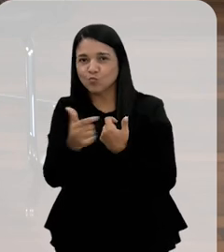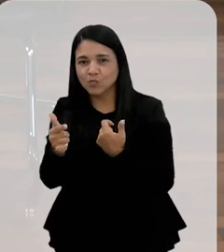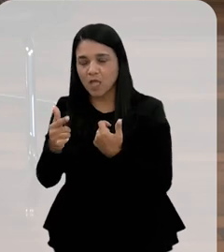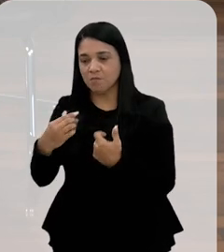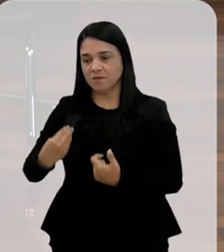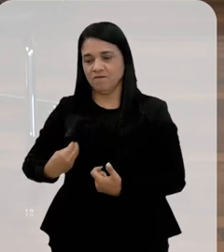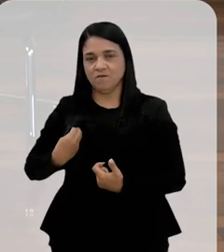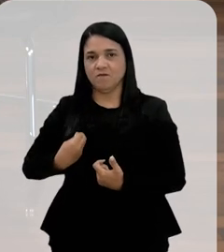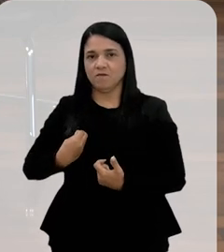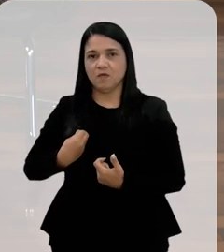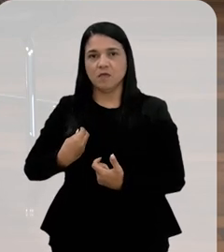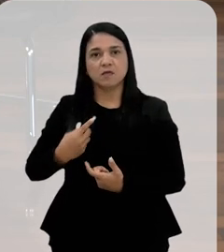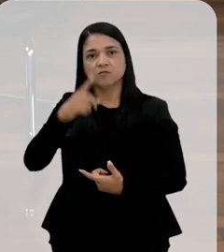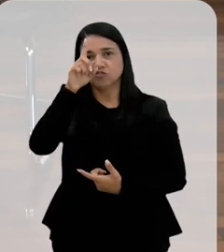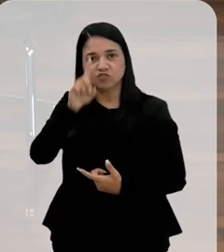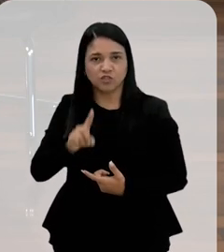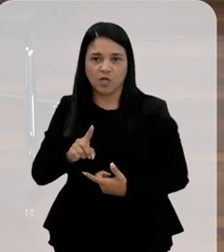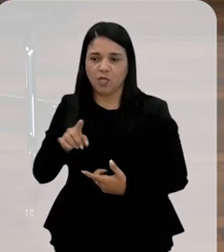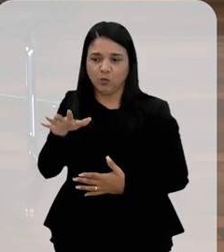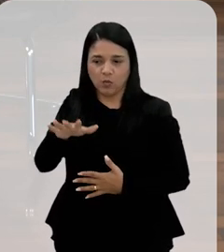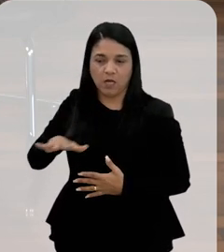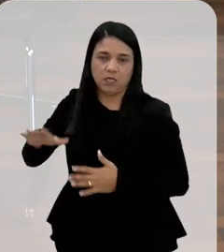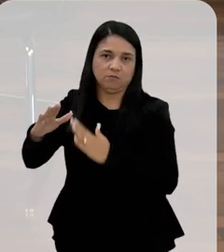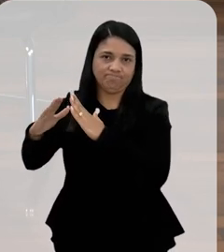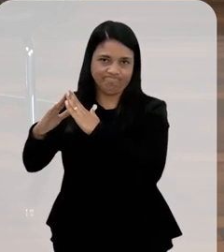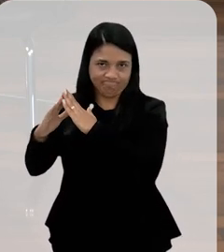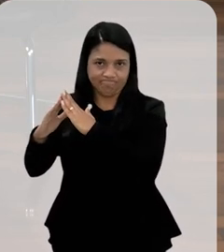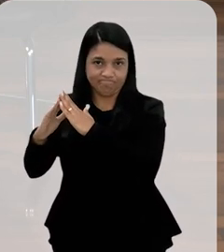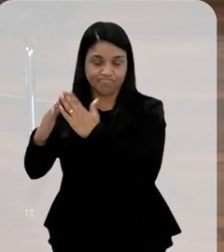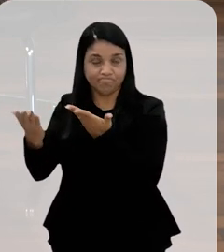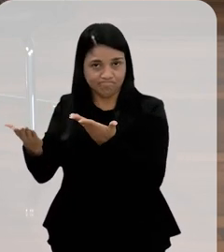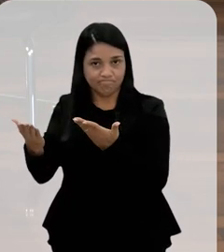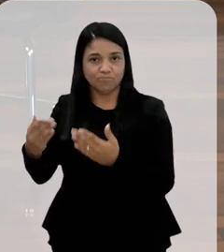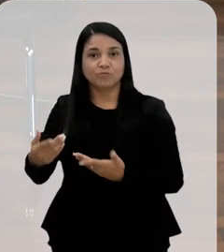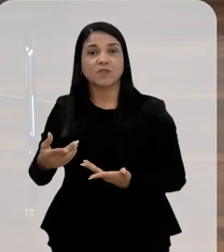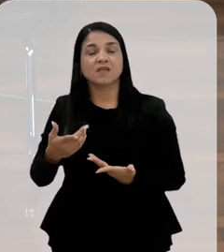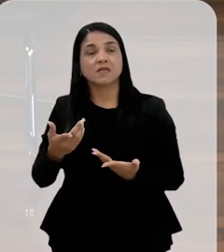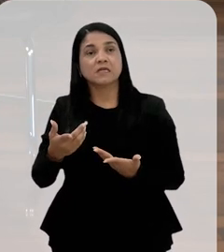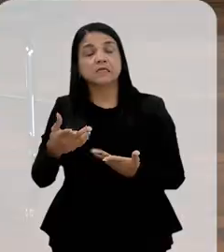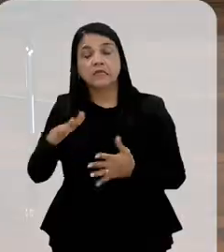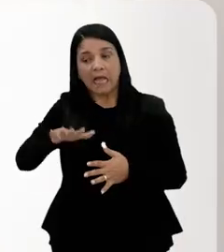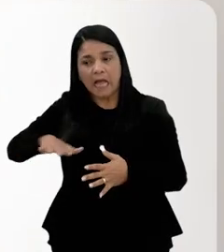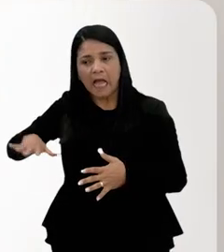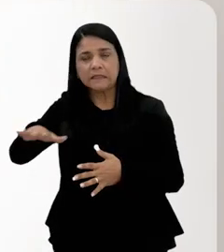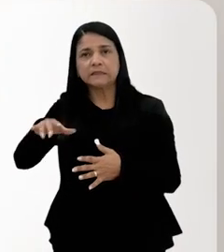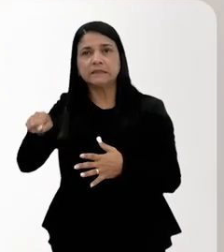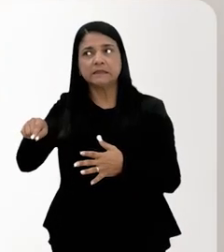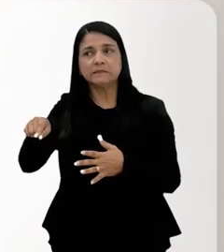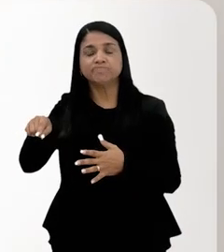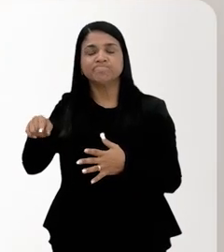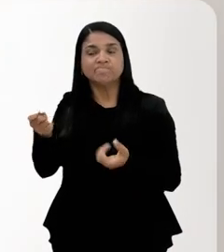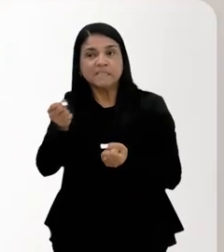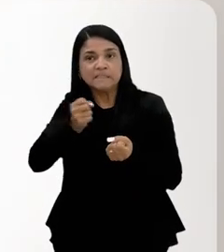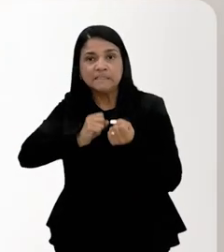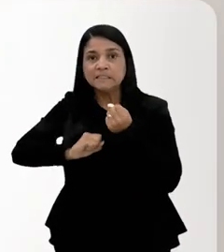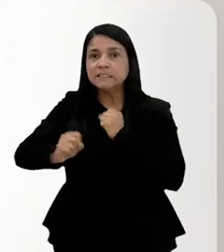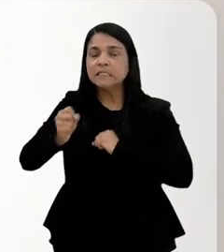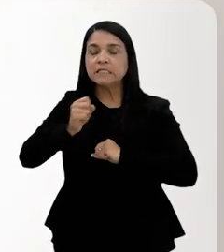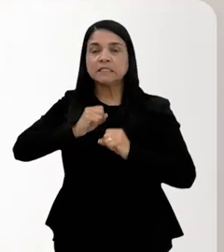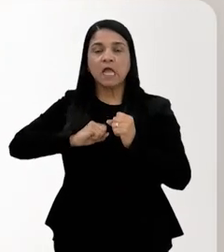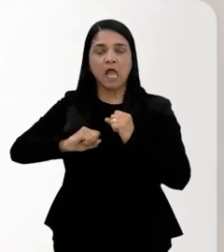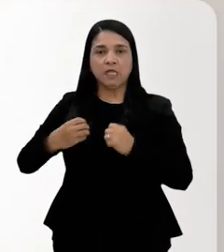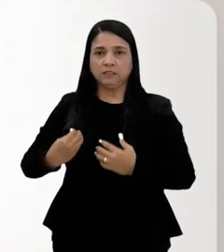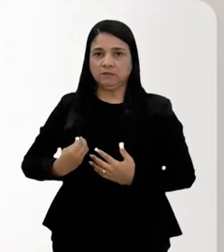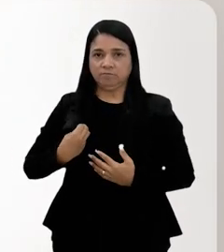viver com dignidade nesses espaços. E cria, nesse contexto, a ansiedade